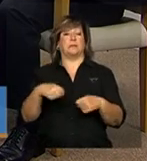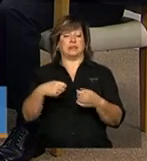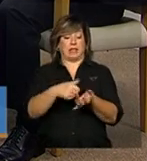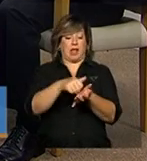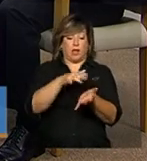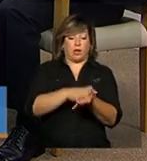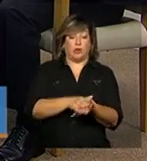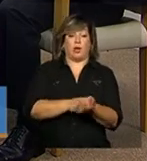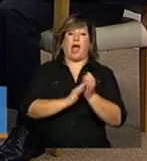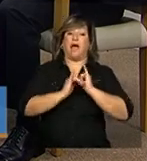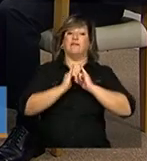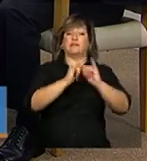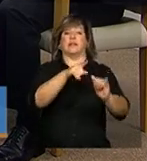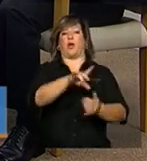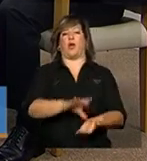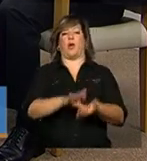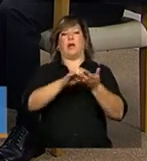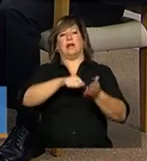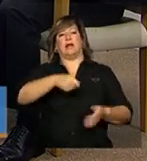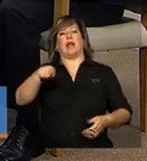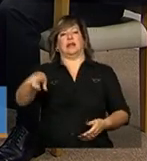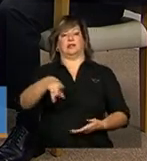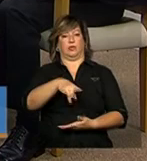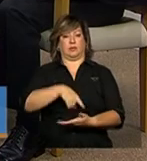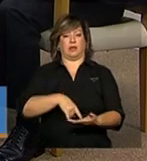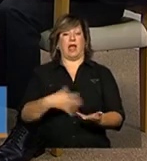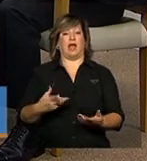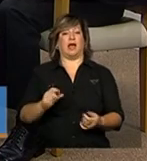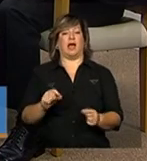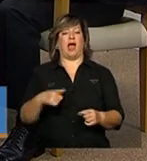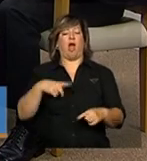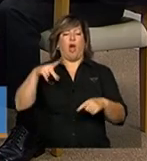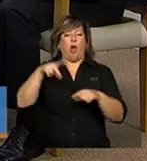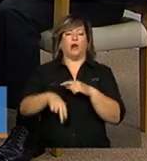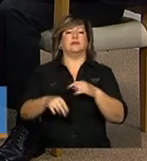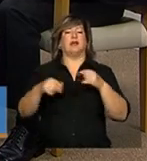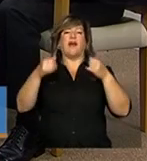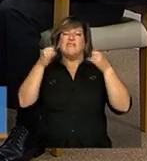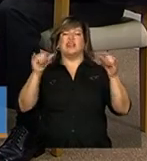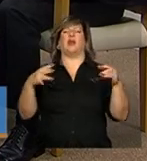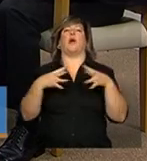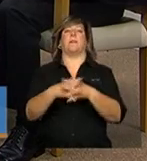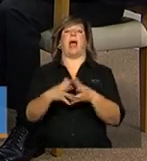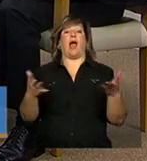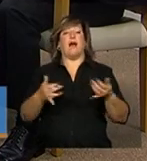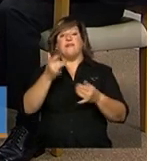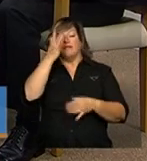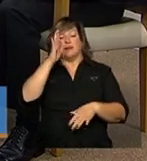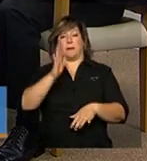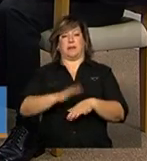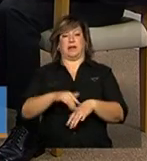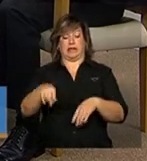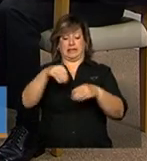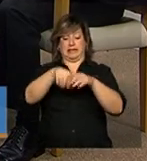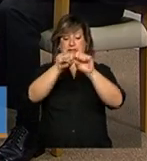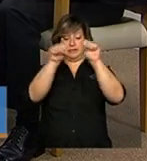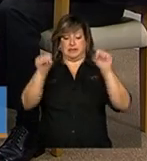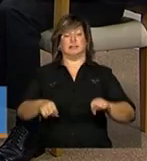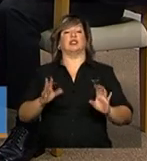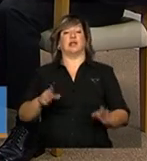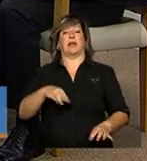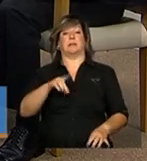Conselho para encaminhar esse documento. A gente já está cortando um passo para o Conselho já anexar esse documento no sistema para o MDS já tomar